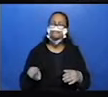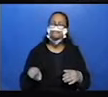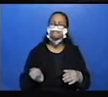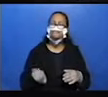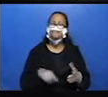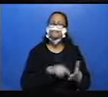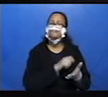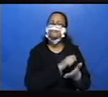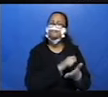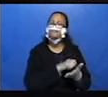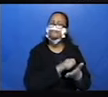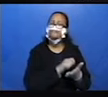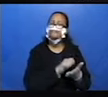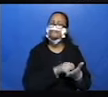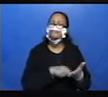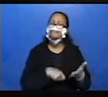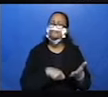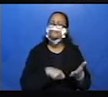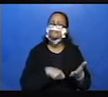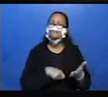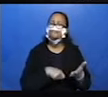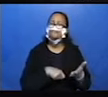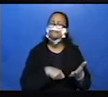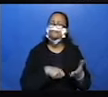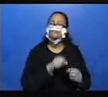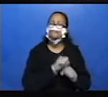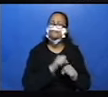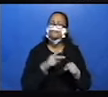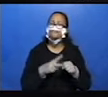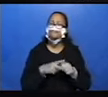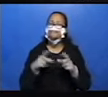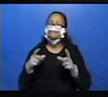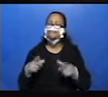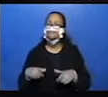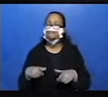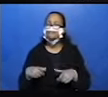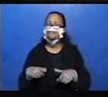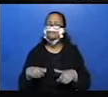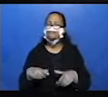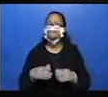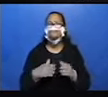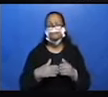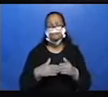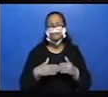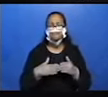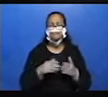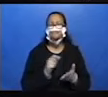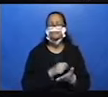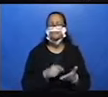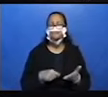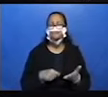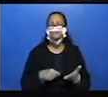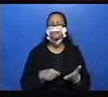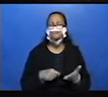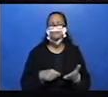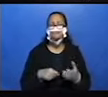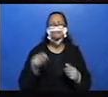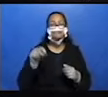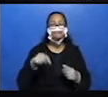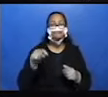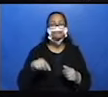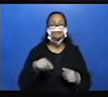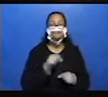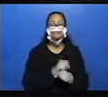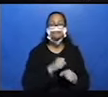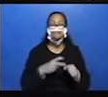anotassem aqui na frente que isso aqui é um advérbio de lugar. Vocês anotem para mim, por favor, que aqui é um advérbio de